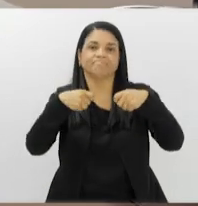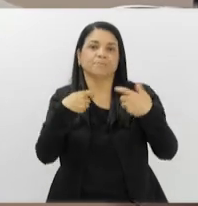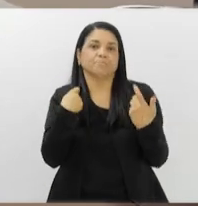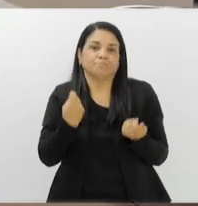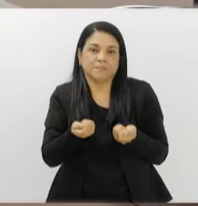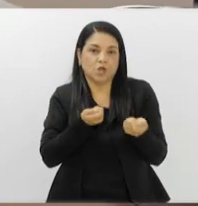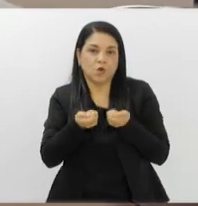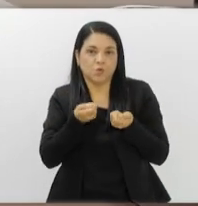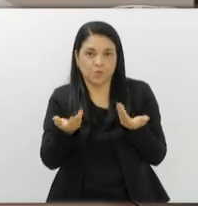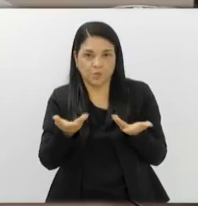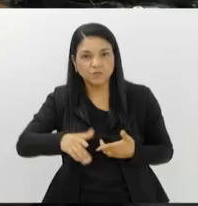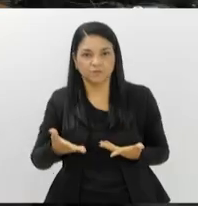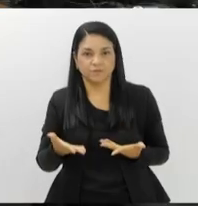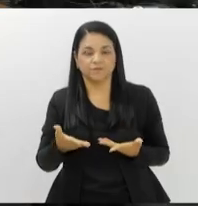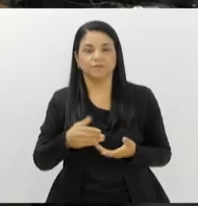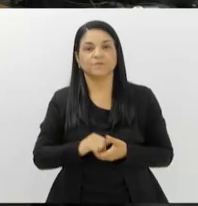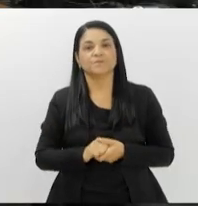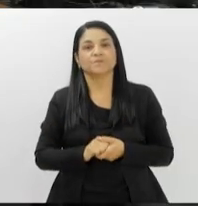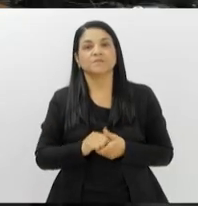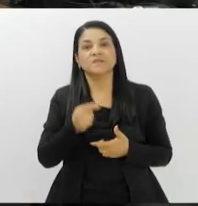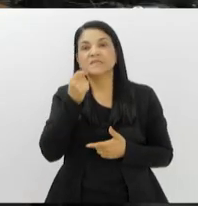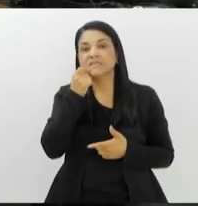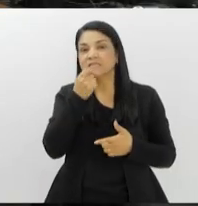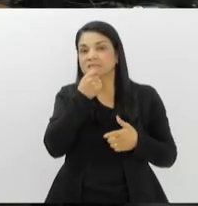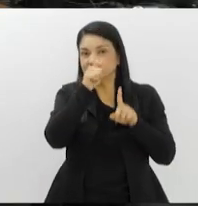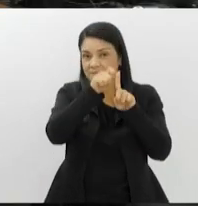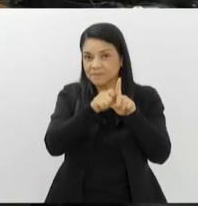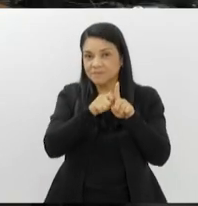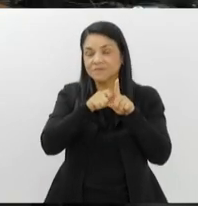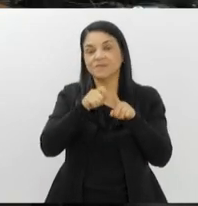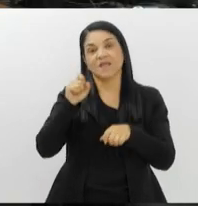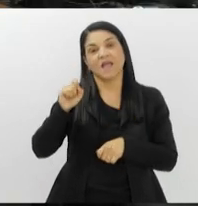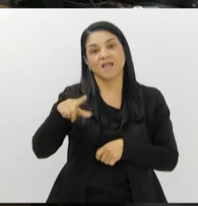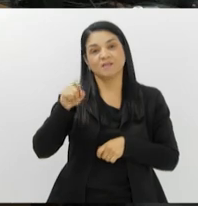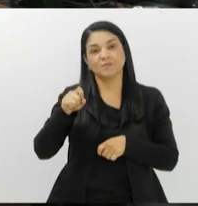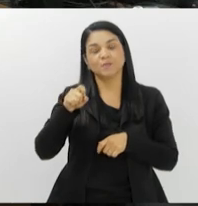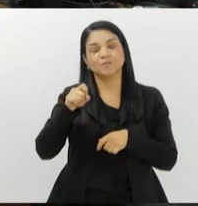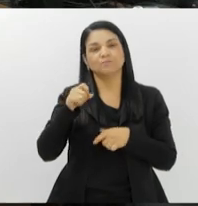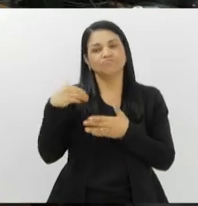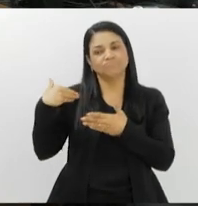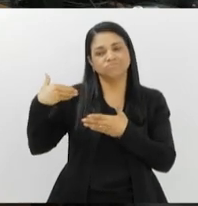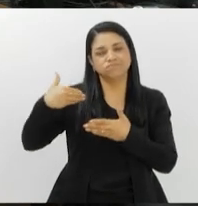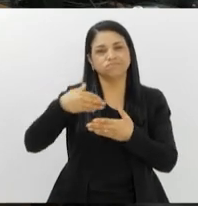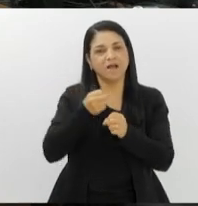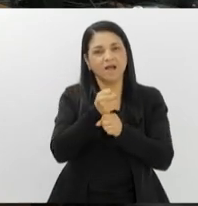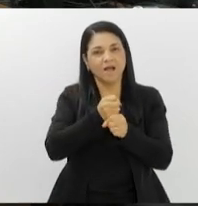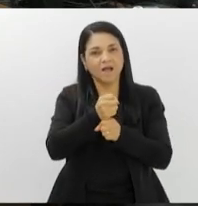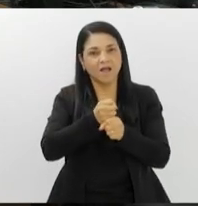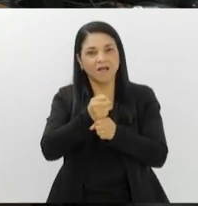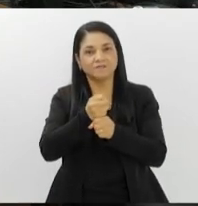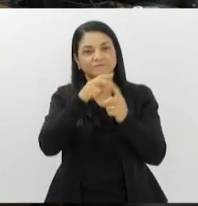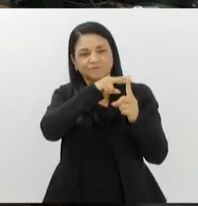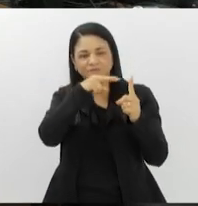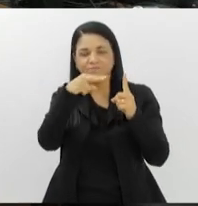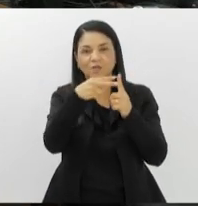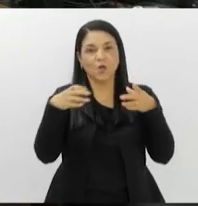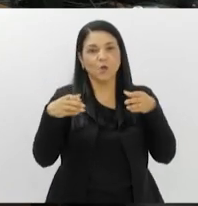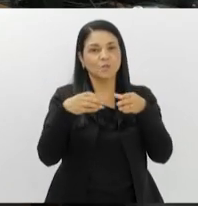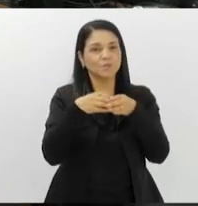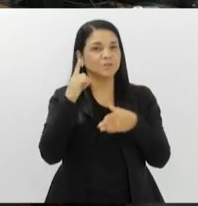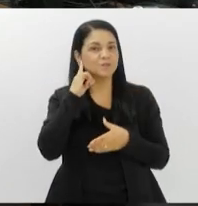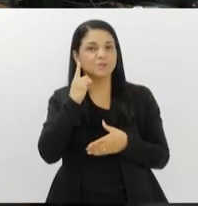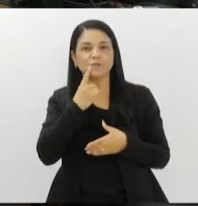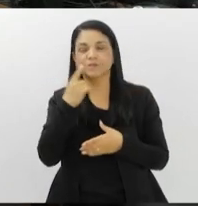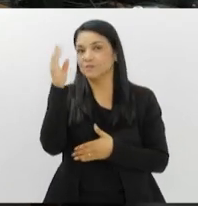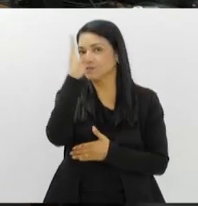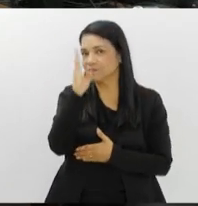escassez hídrica como esse. O Setembro Azul é uma iniciativa realizada anualmente para dar visibilidade à comunidade surda